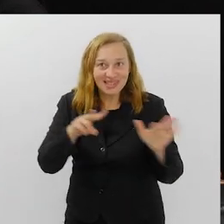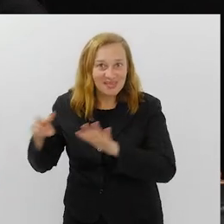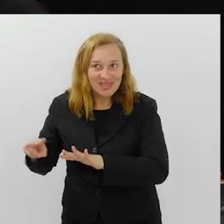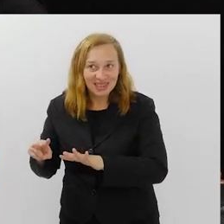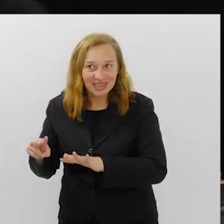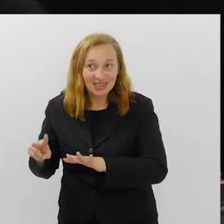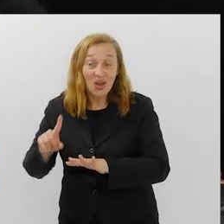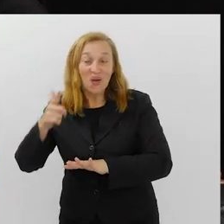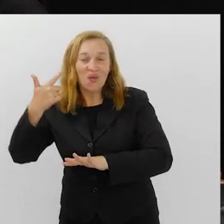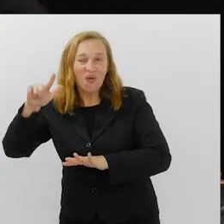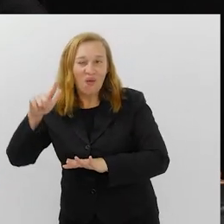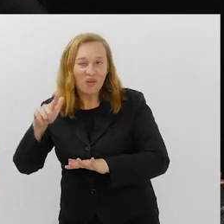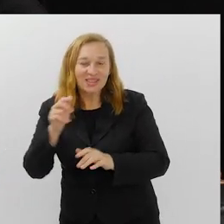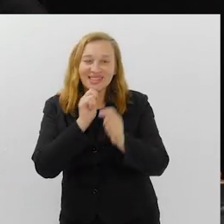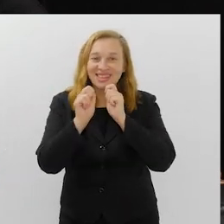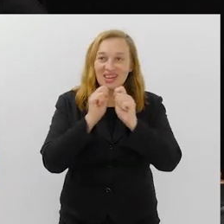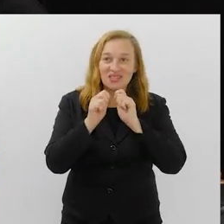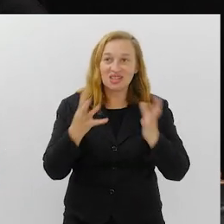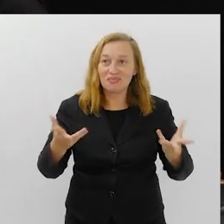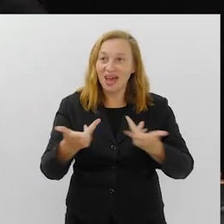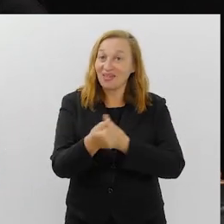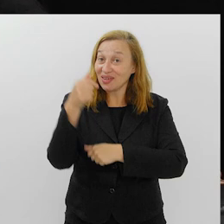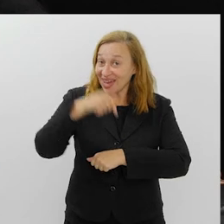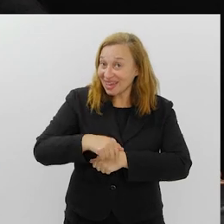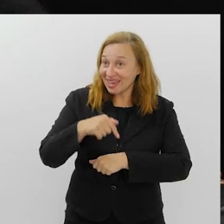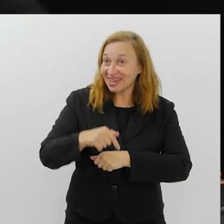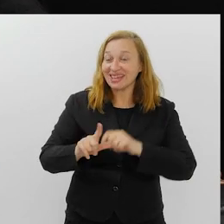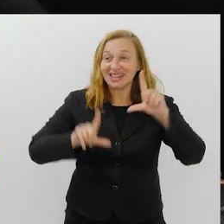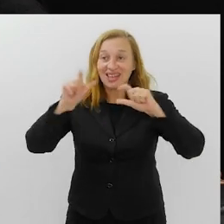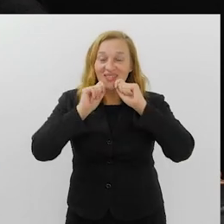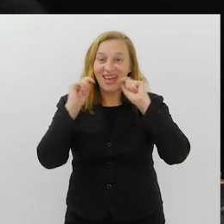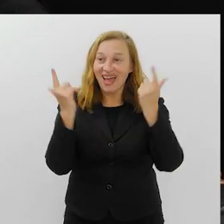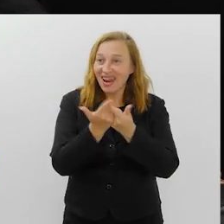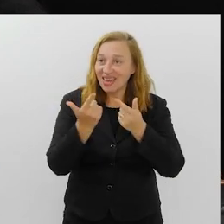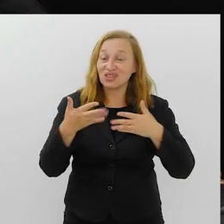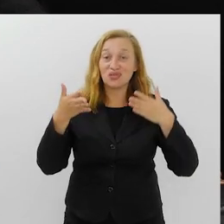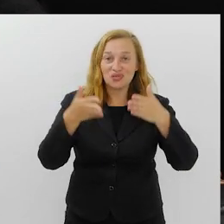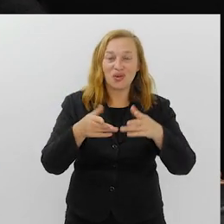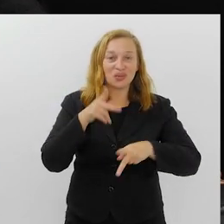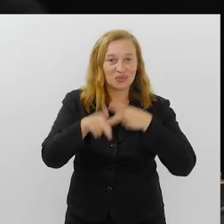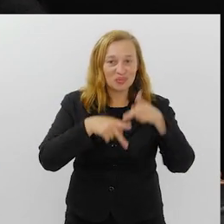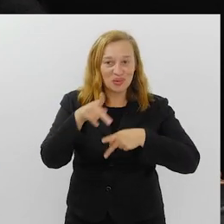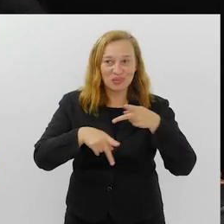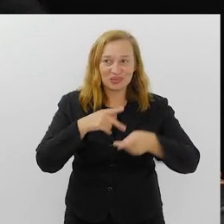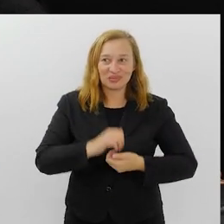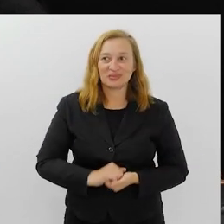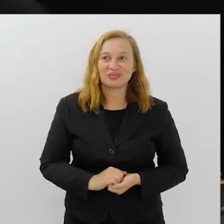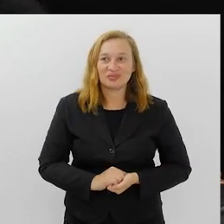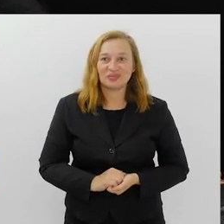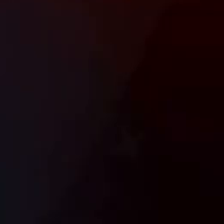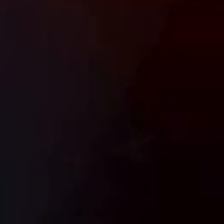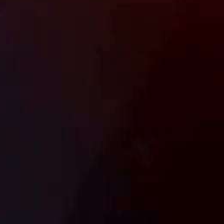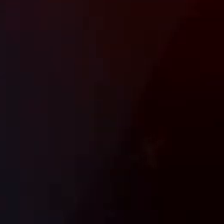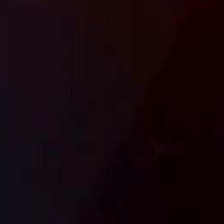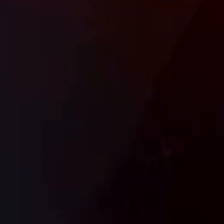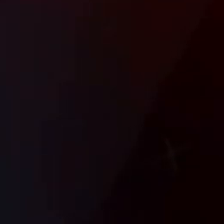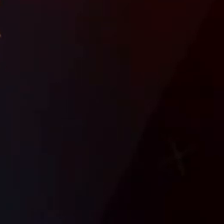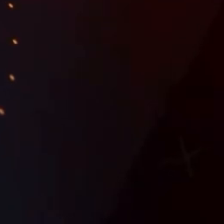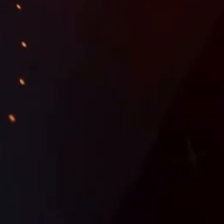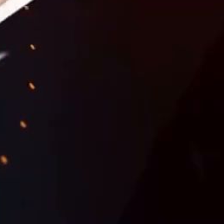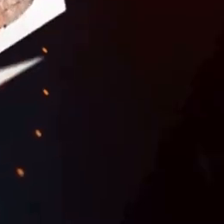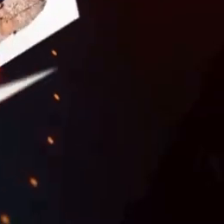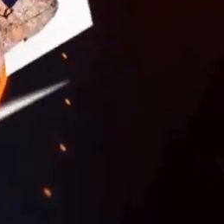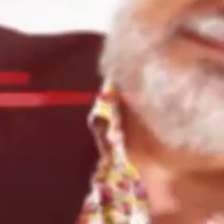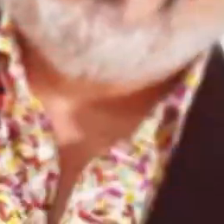na semana que vem com outra grande entrevista aqui na TV Alerj no canal do povo tchau